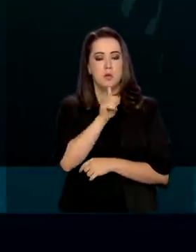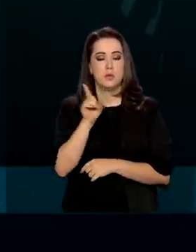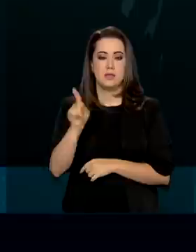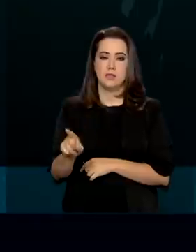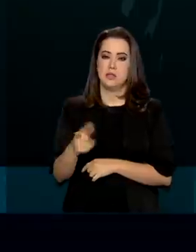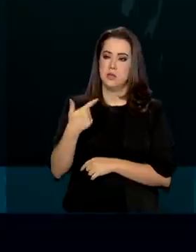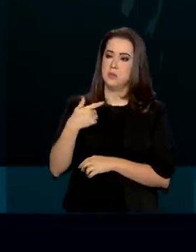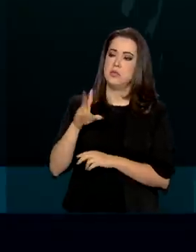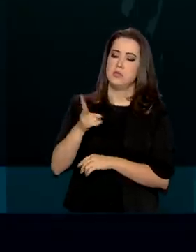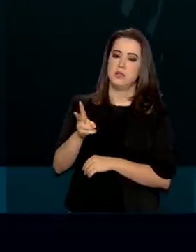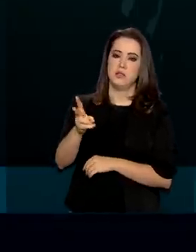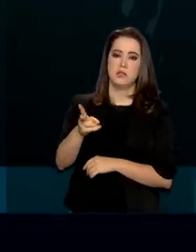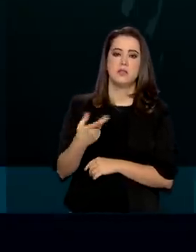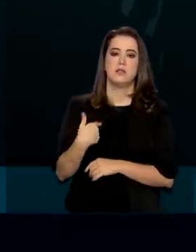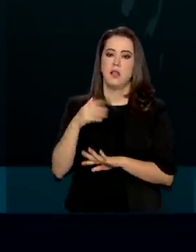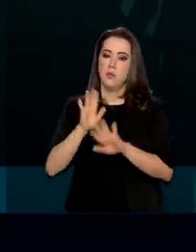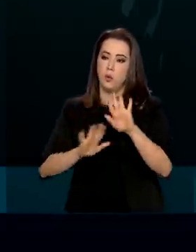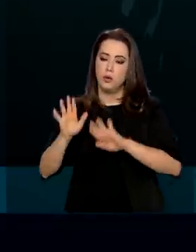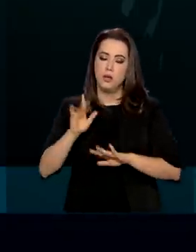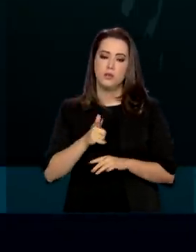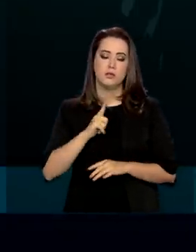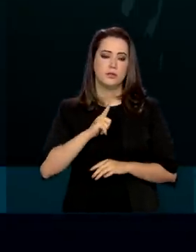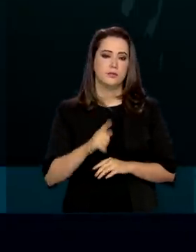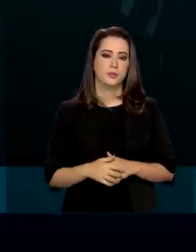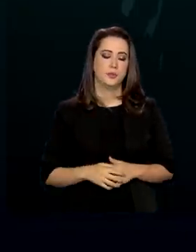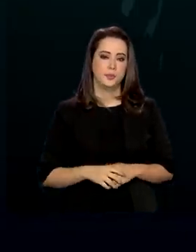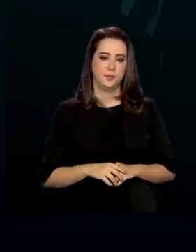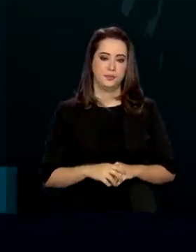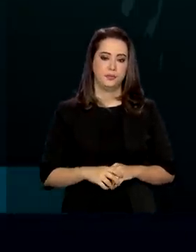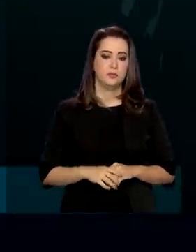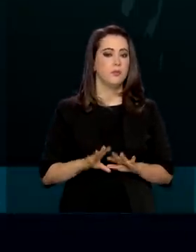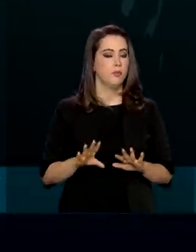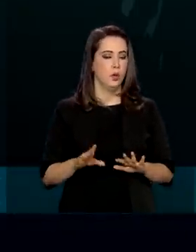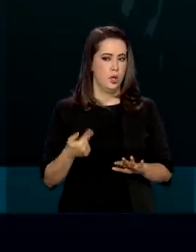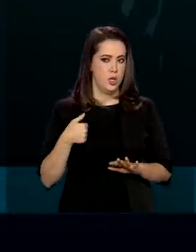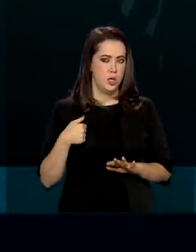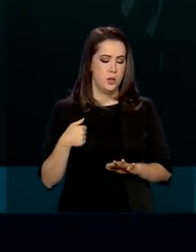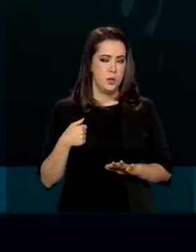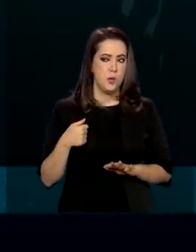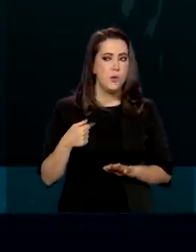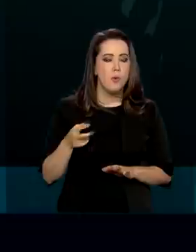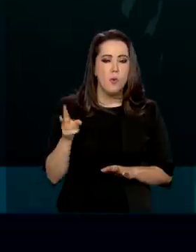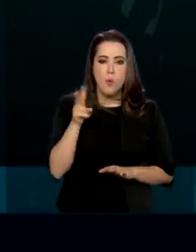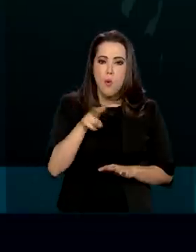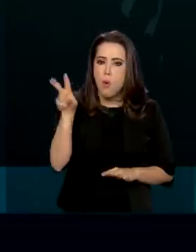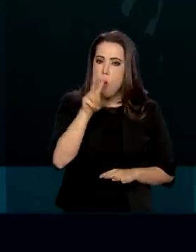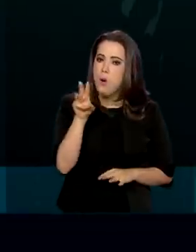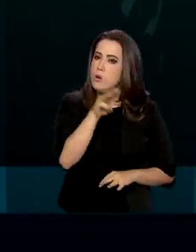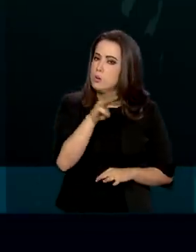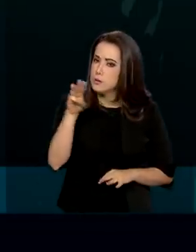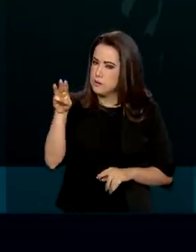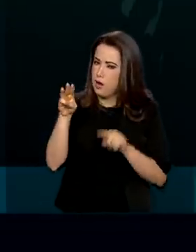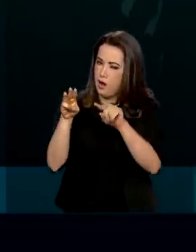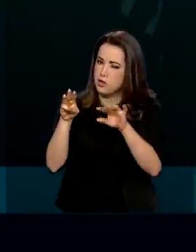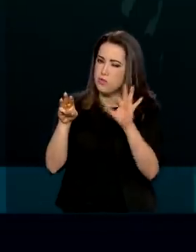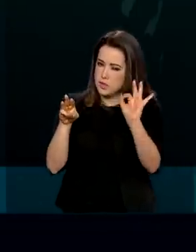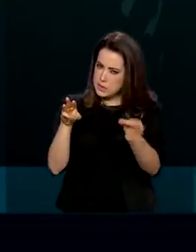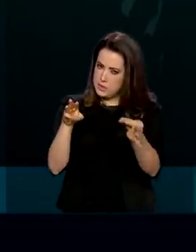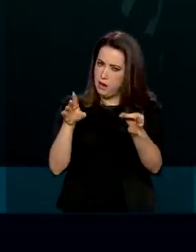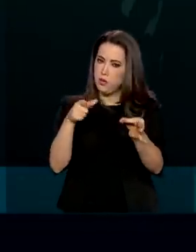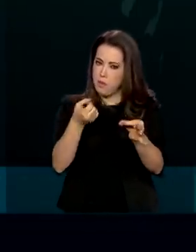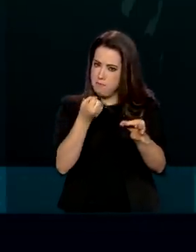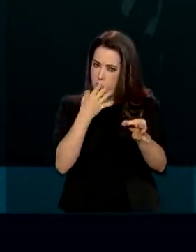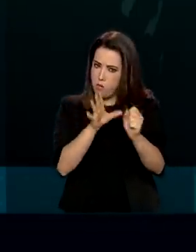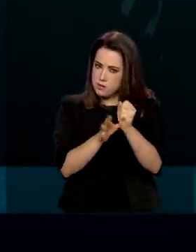ela não deixa de ser precavida. Eu sempre, antes de comprar, eu verifico o site, verifico se local é confiável.